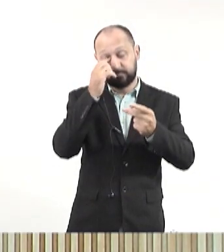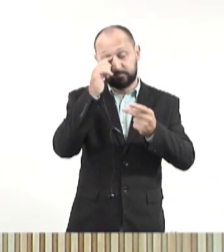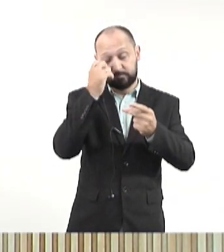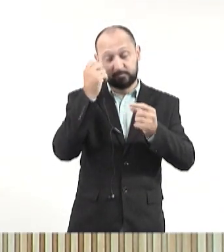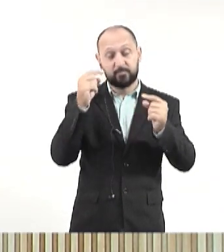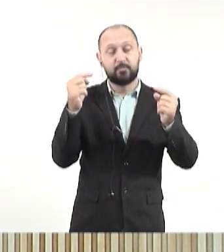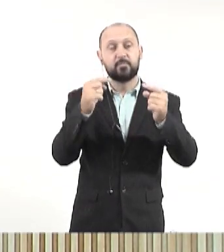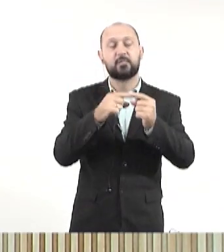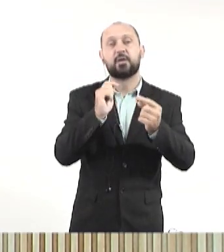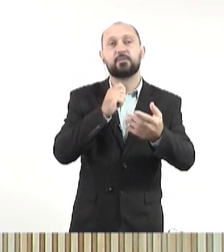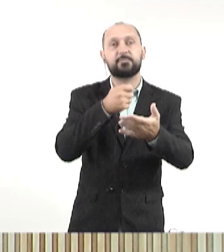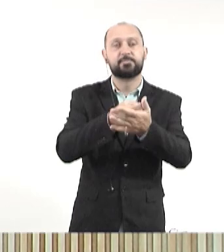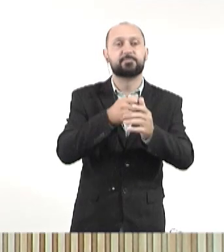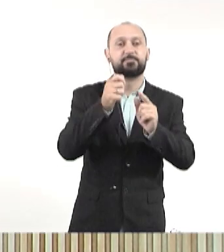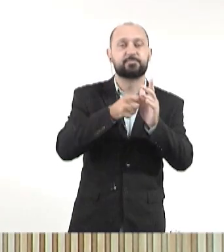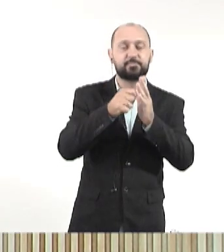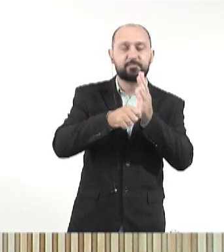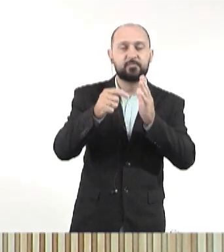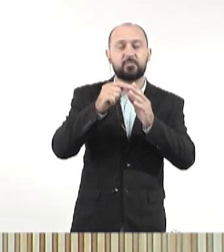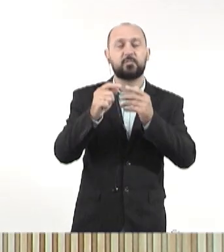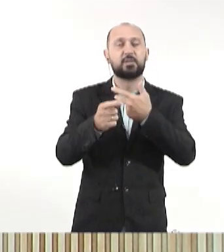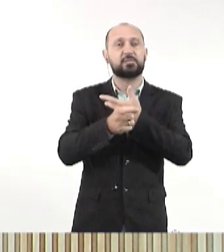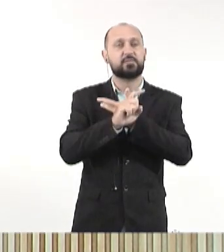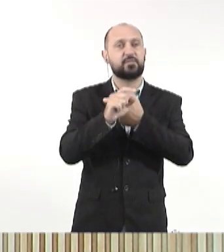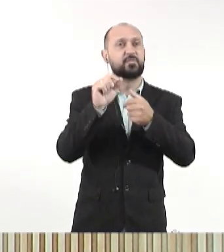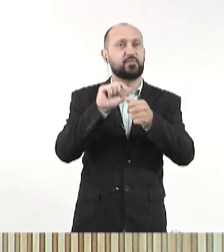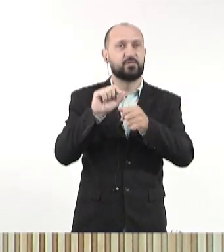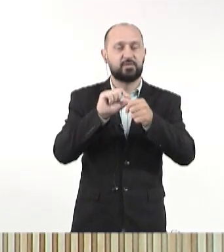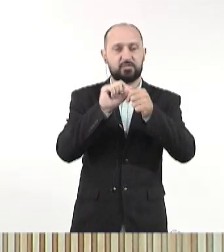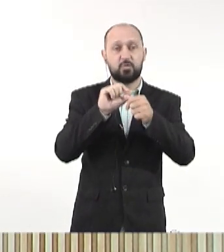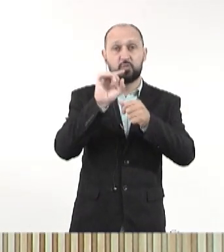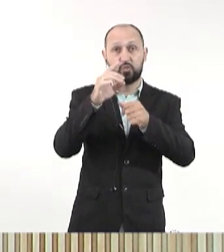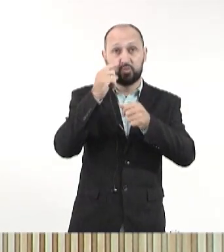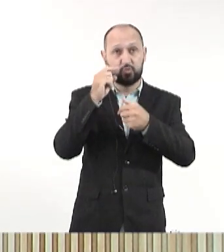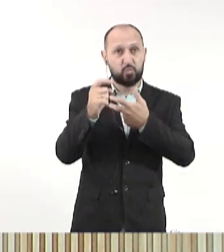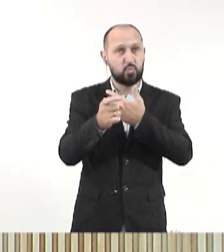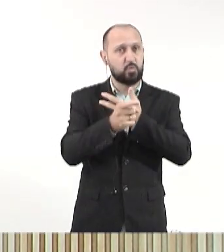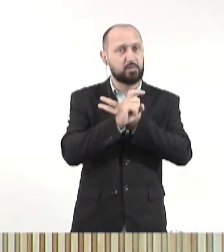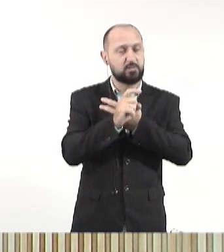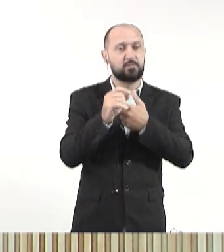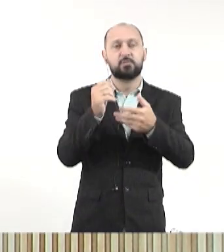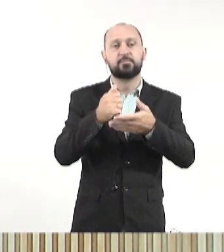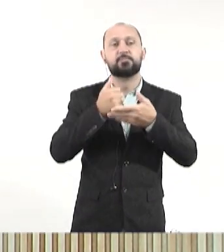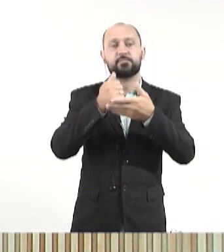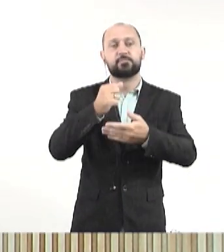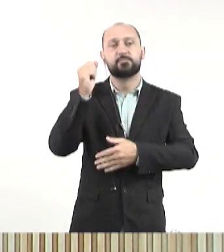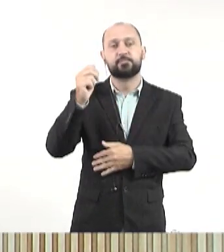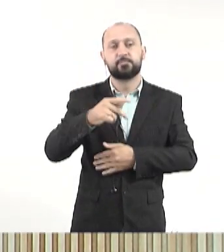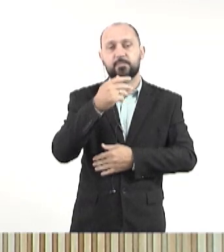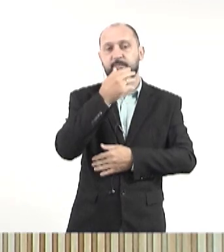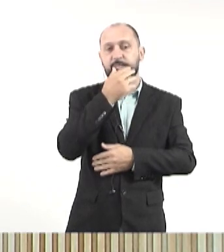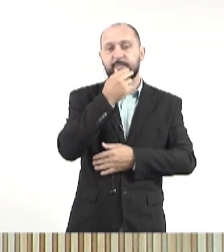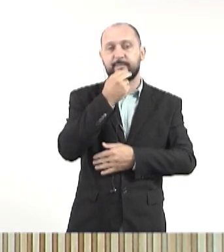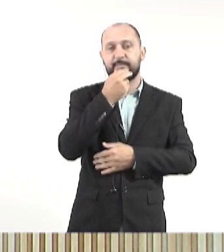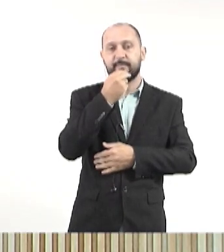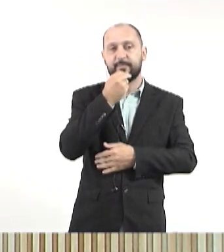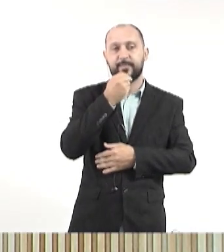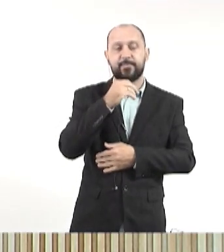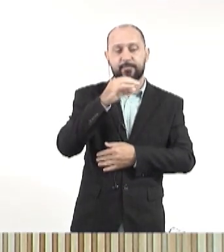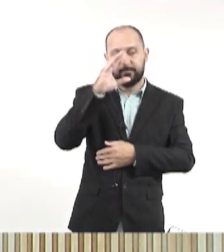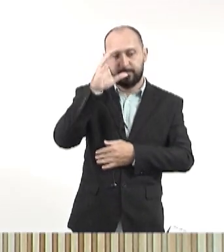também com relação a aportes mensais que o Poder Executivo vai fazer, e apenas o Poder Executivo para a Previdência Estadual para